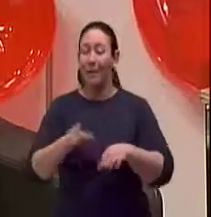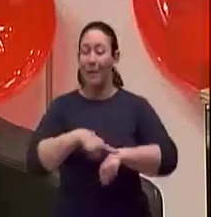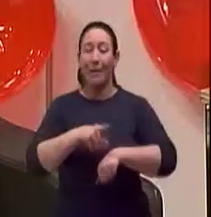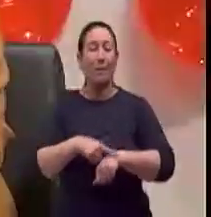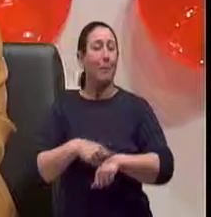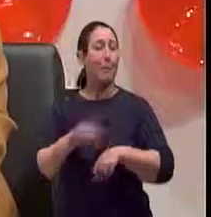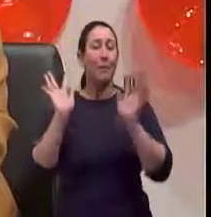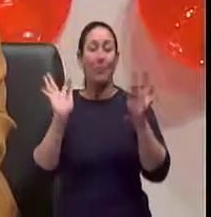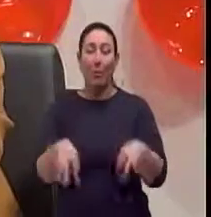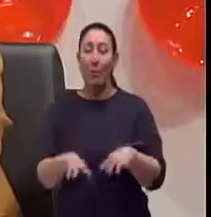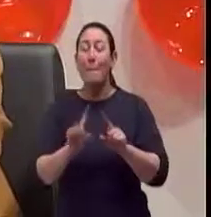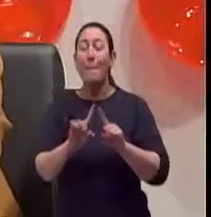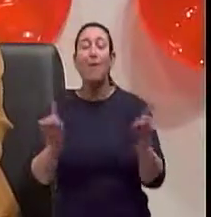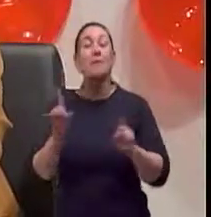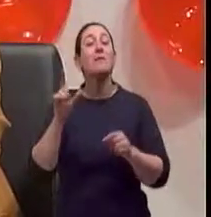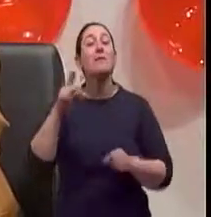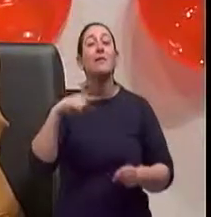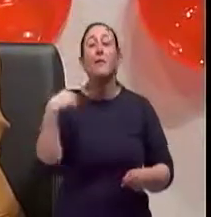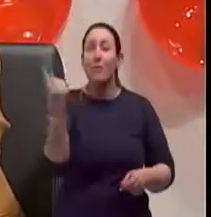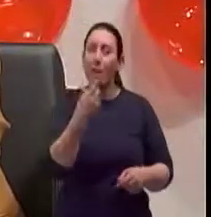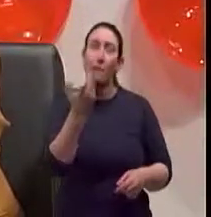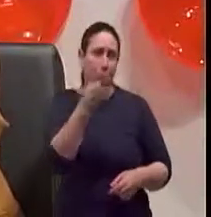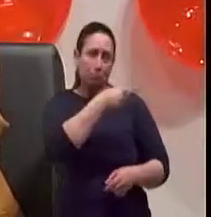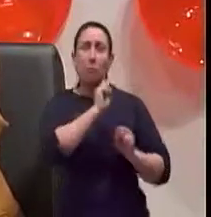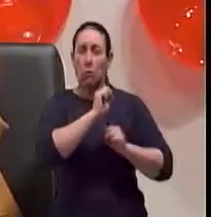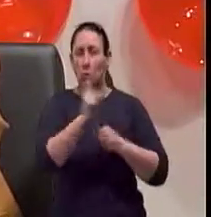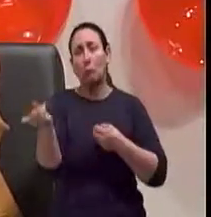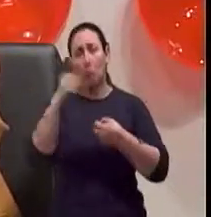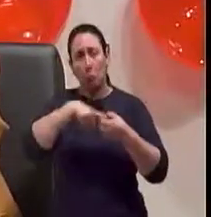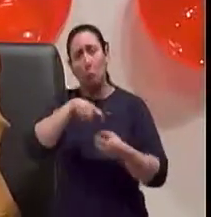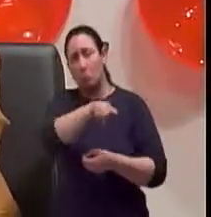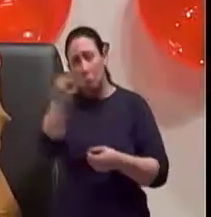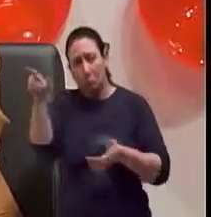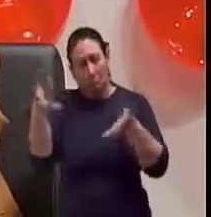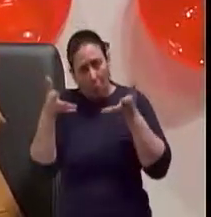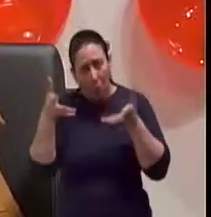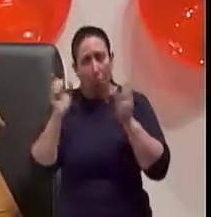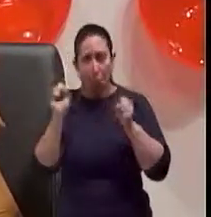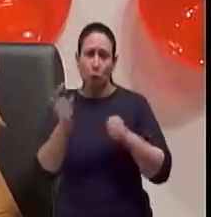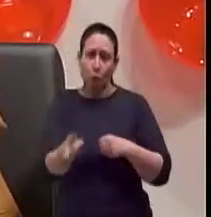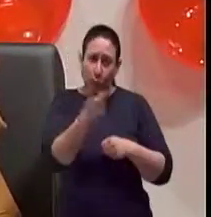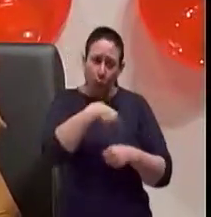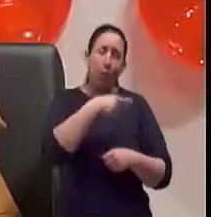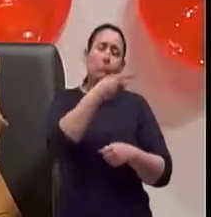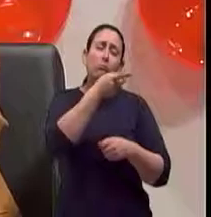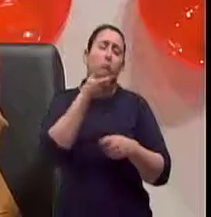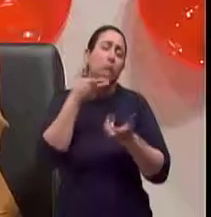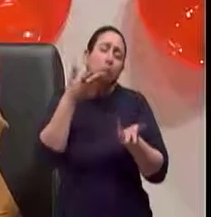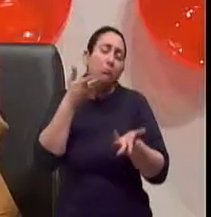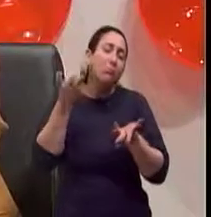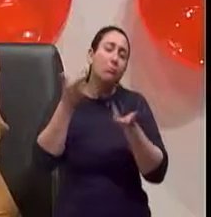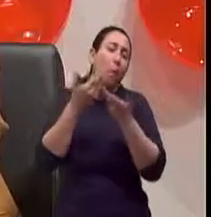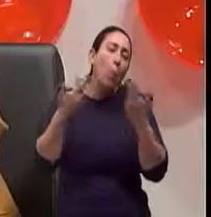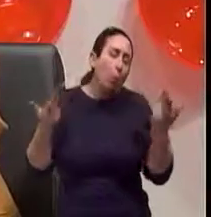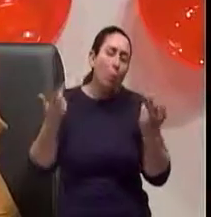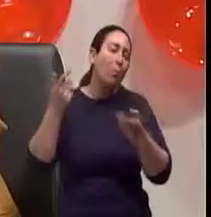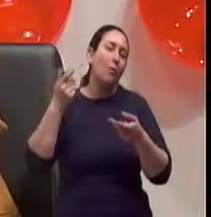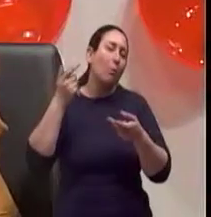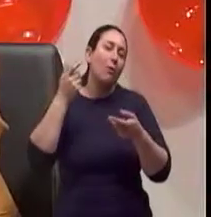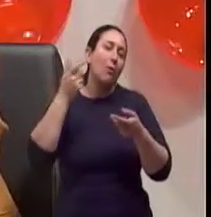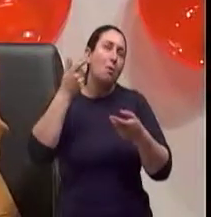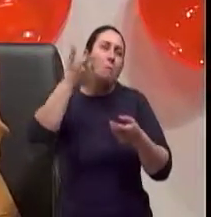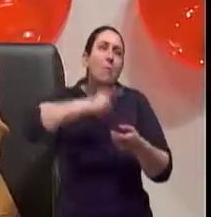Terminou o nosso tempo. que não quer dizer que ela não volte, que a Luciana não volte aqui, que a gente não continue esse papo de saber